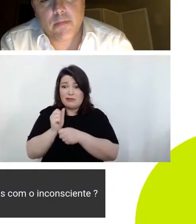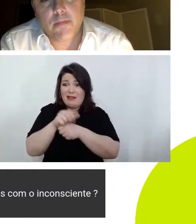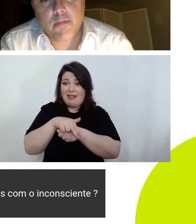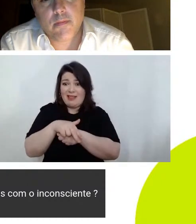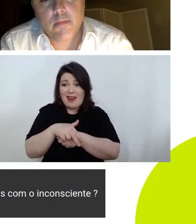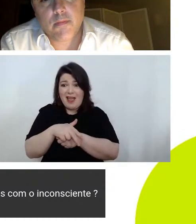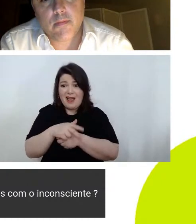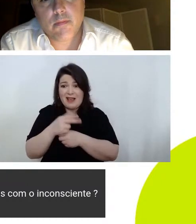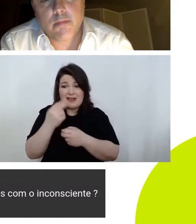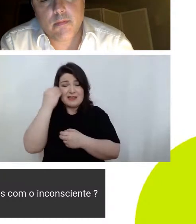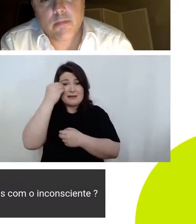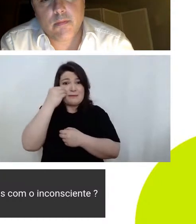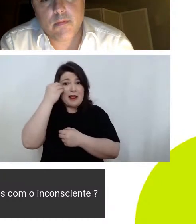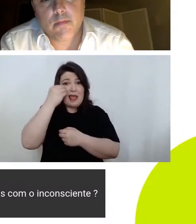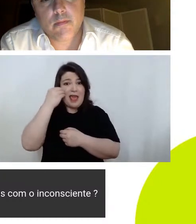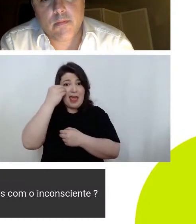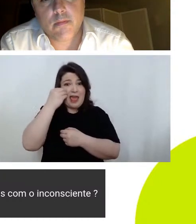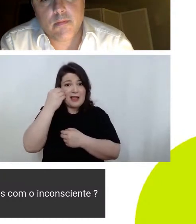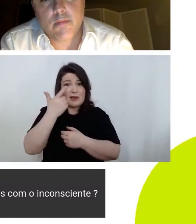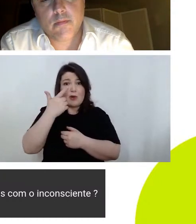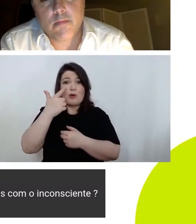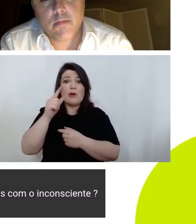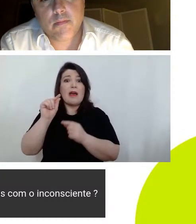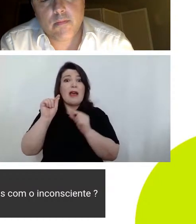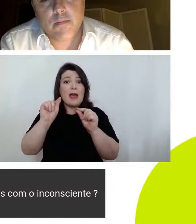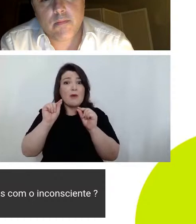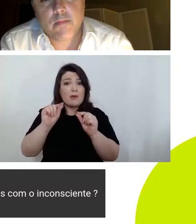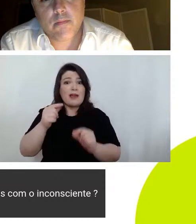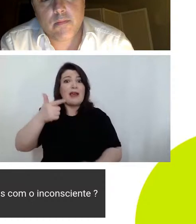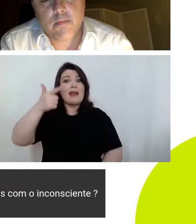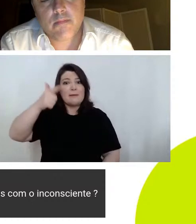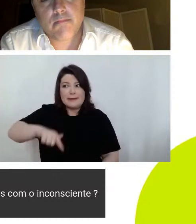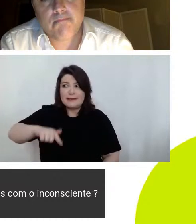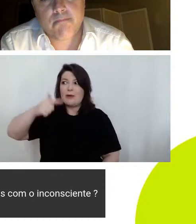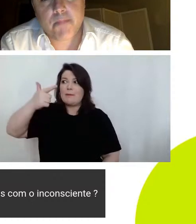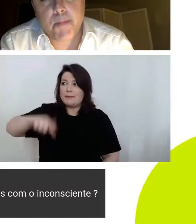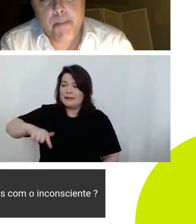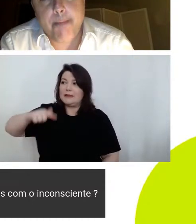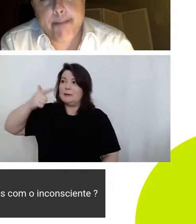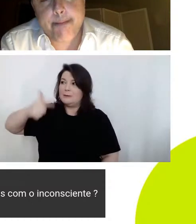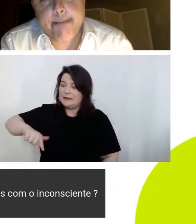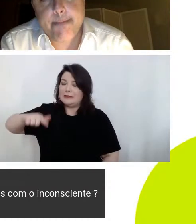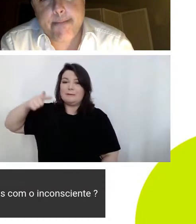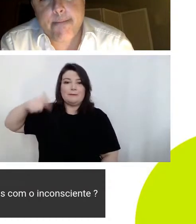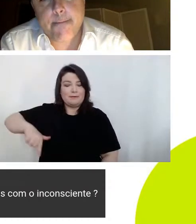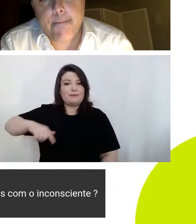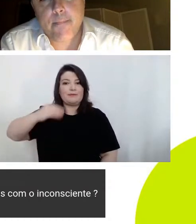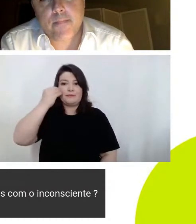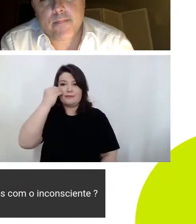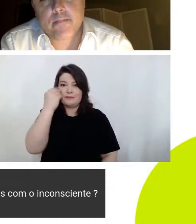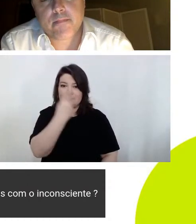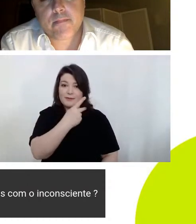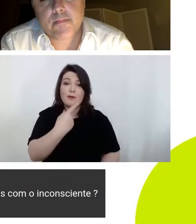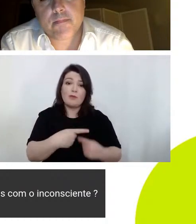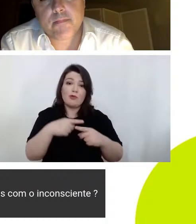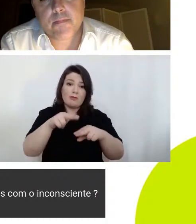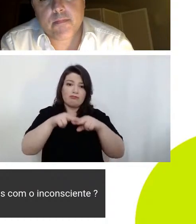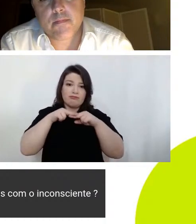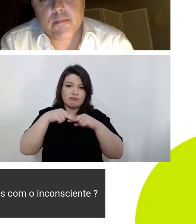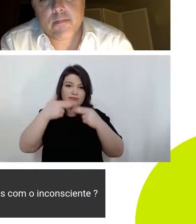traumática é pela repetição não é pela repetição aí a gente podia pensar a